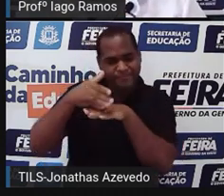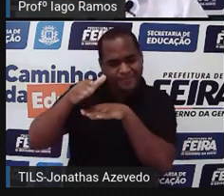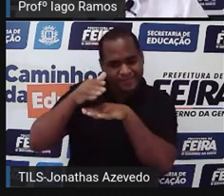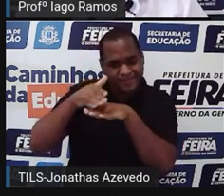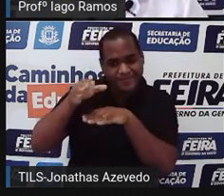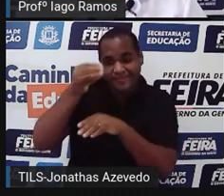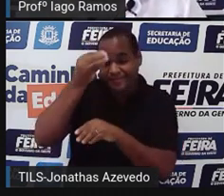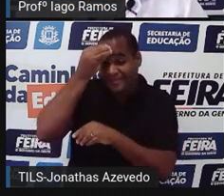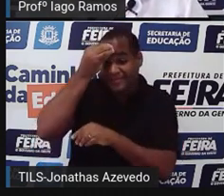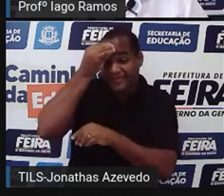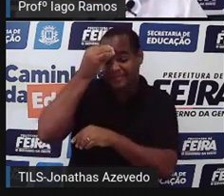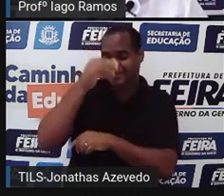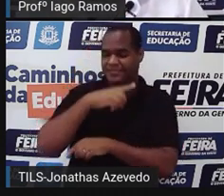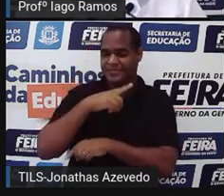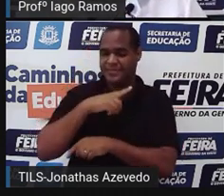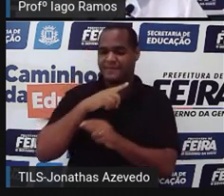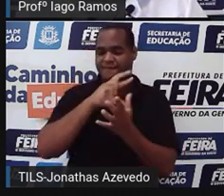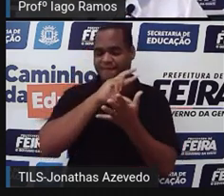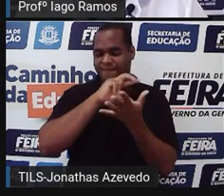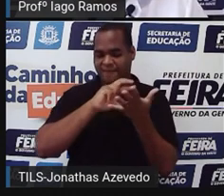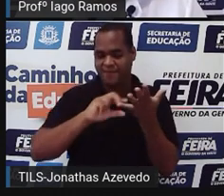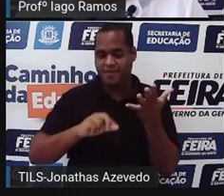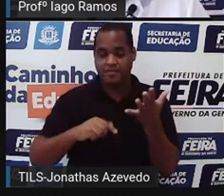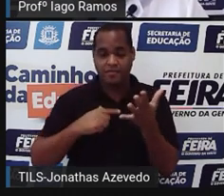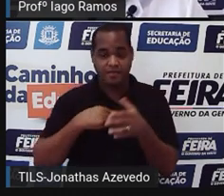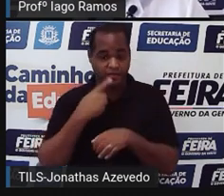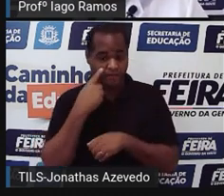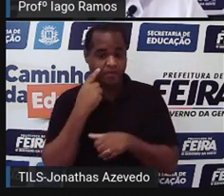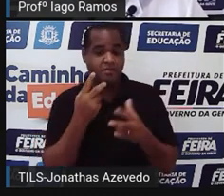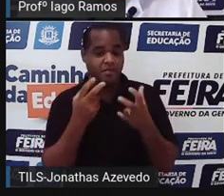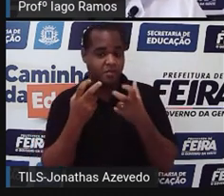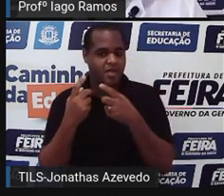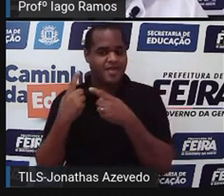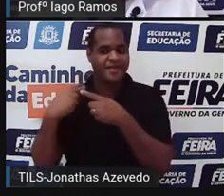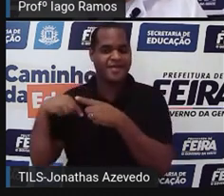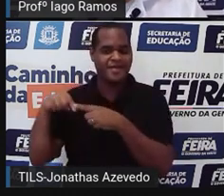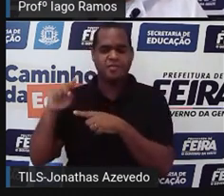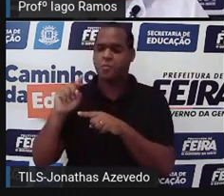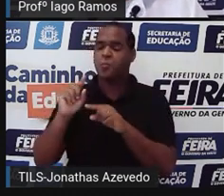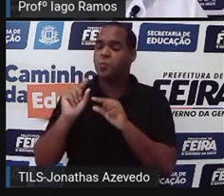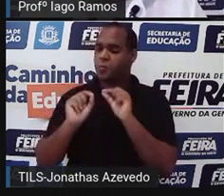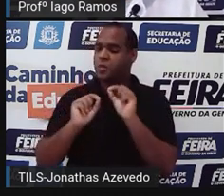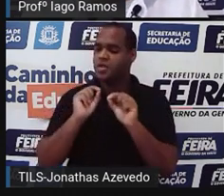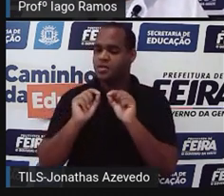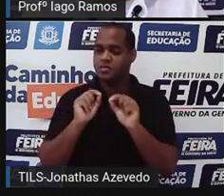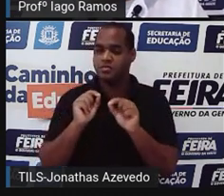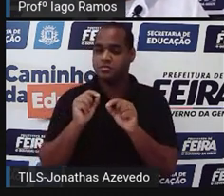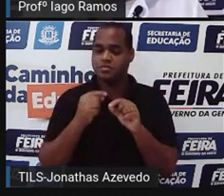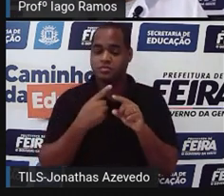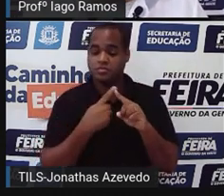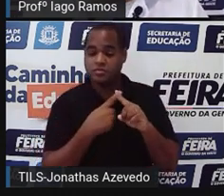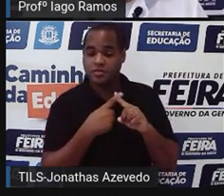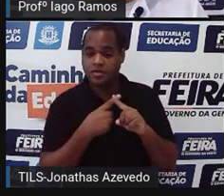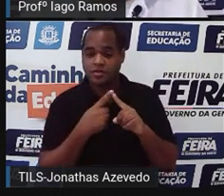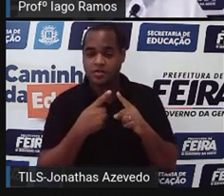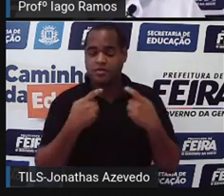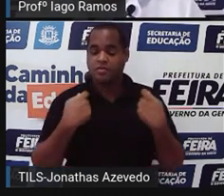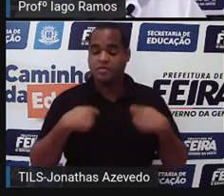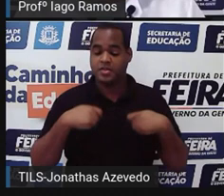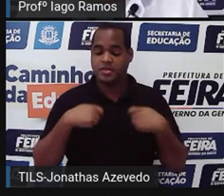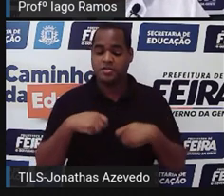coisinhas que a gente viu na aula anterior. Por que, né? Eu preciso fazer isso.